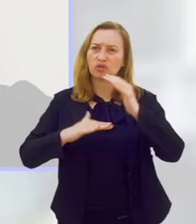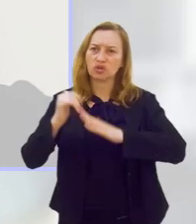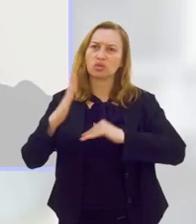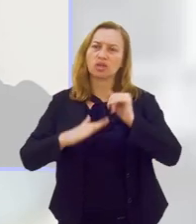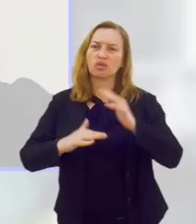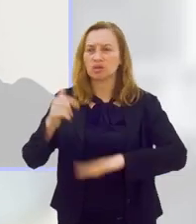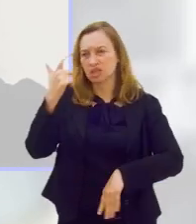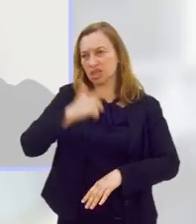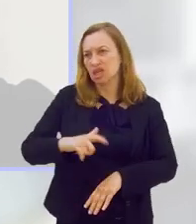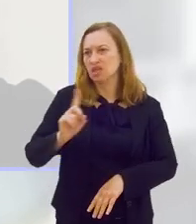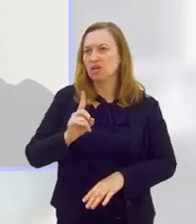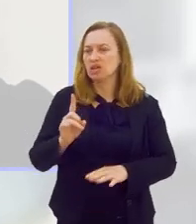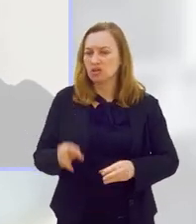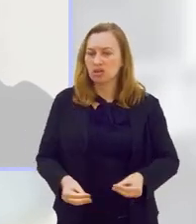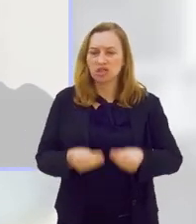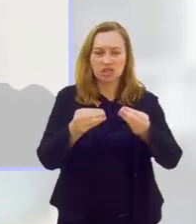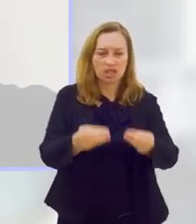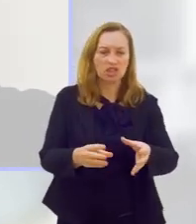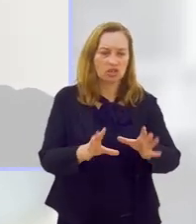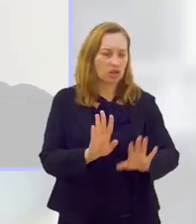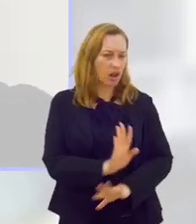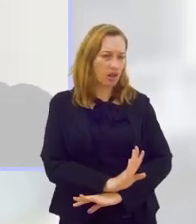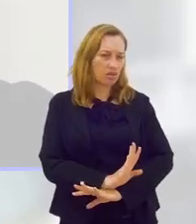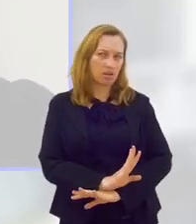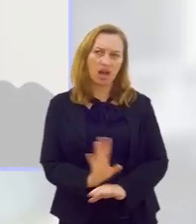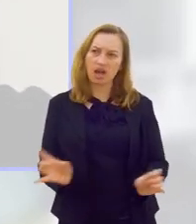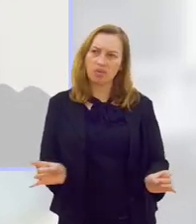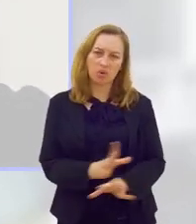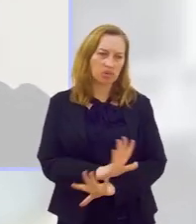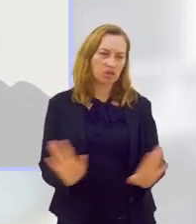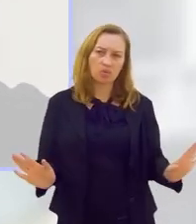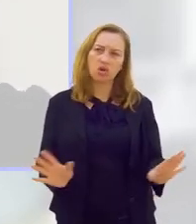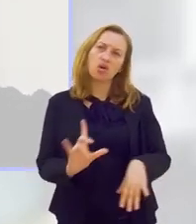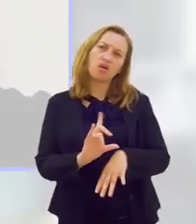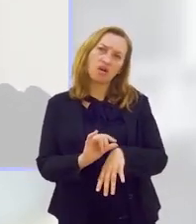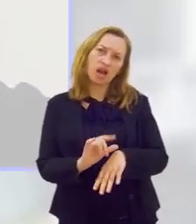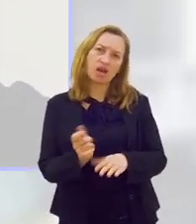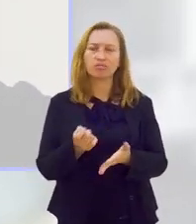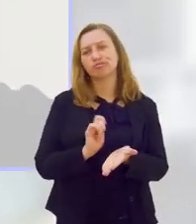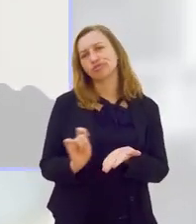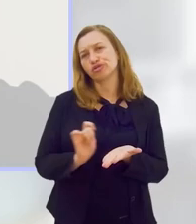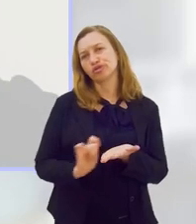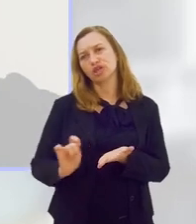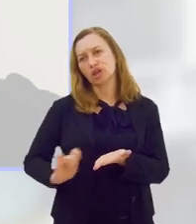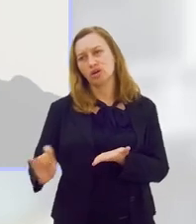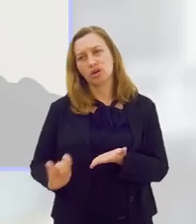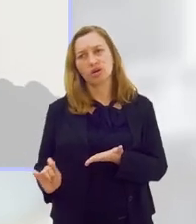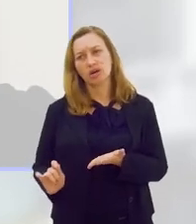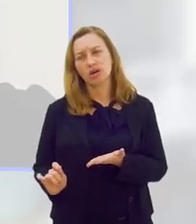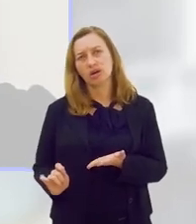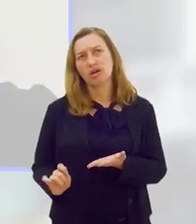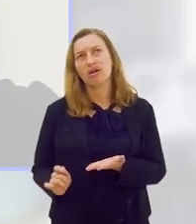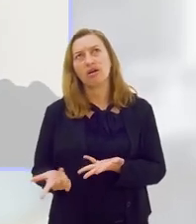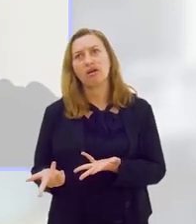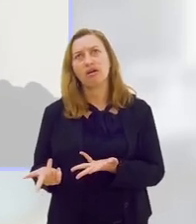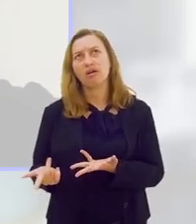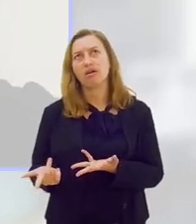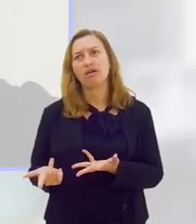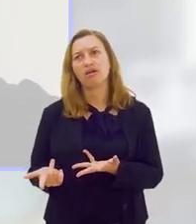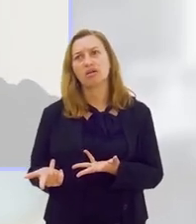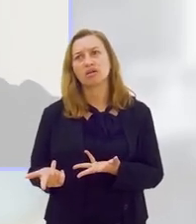profissional. Não é só botar lá e pronto. Ah, tem horário, tem inscrição, tem